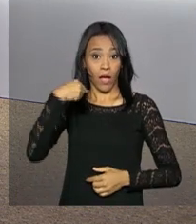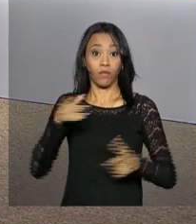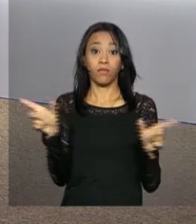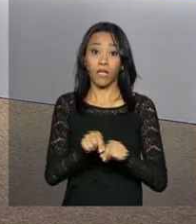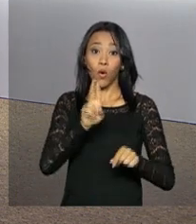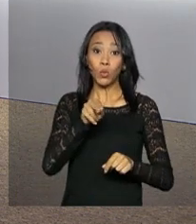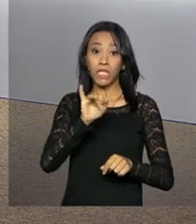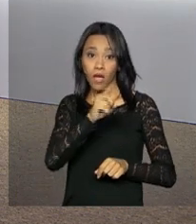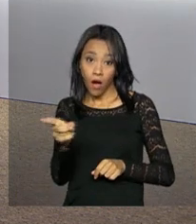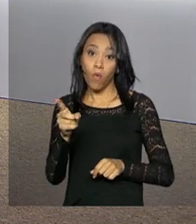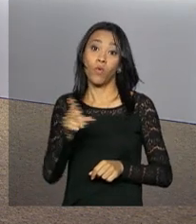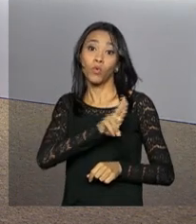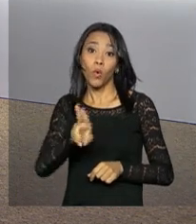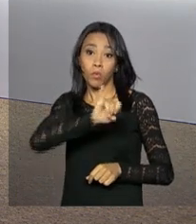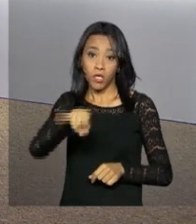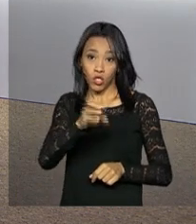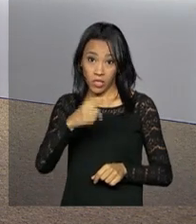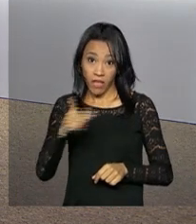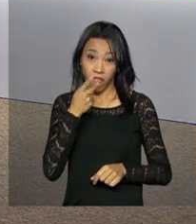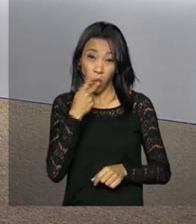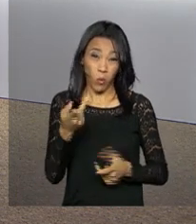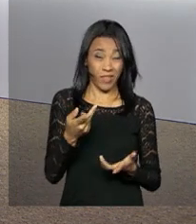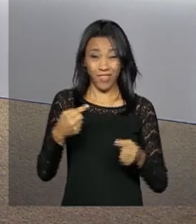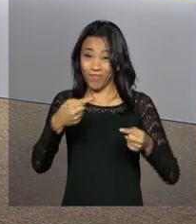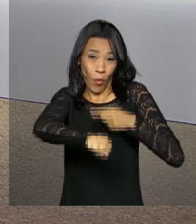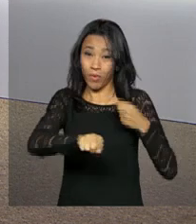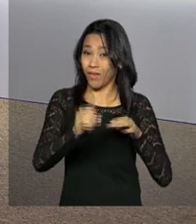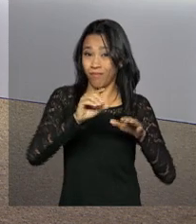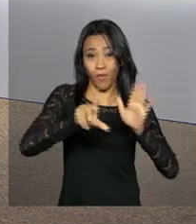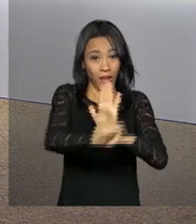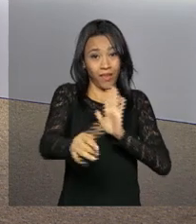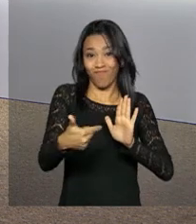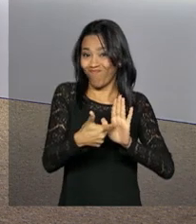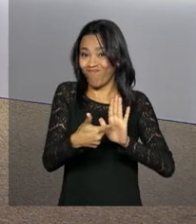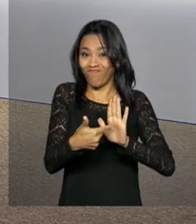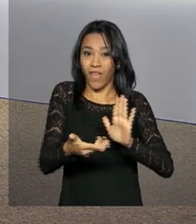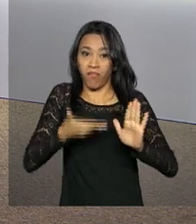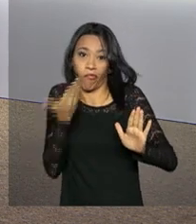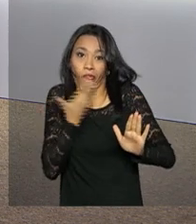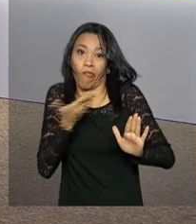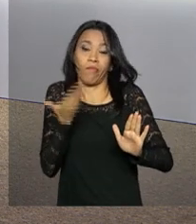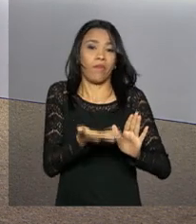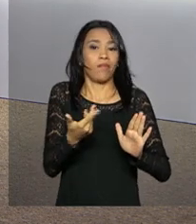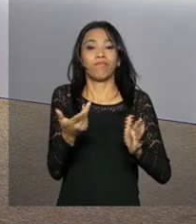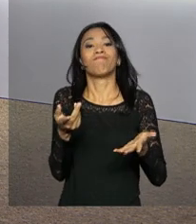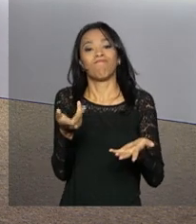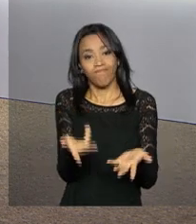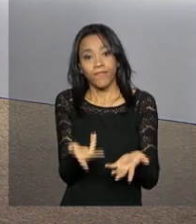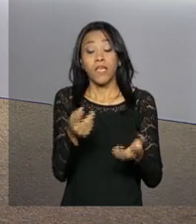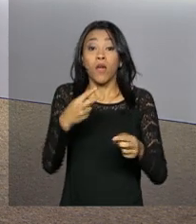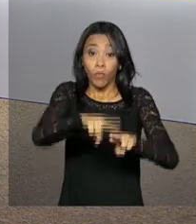Cardoso, apontou vários vícios no processo. Disse que o pedido de impedimento é inconstitucional